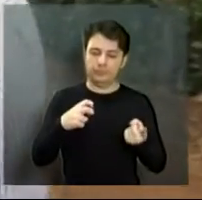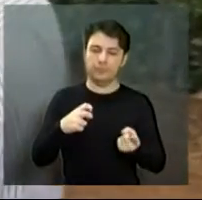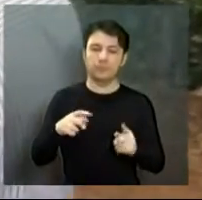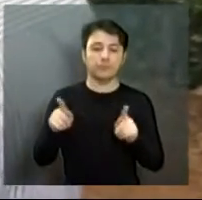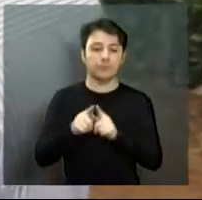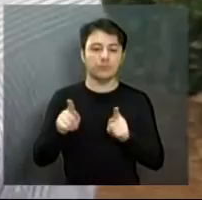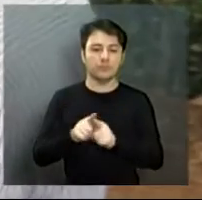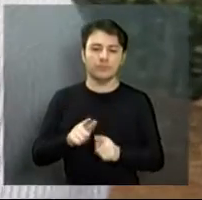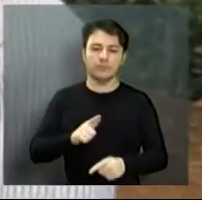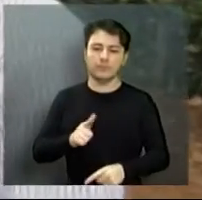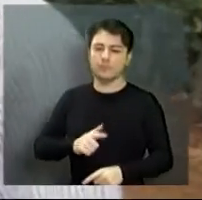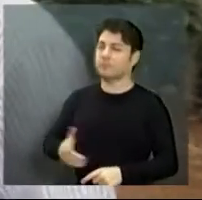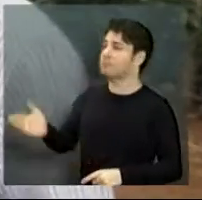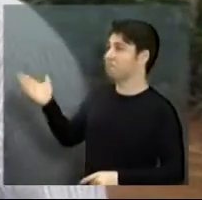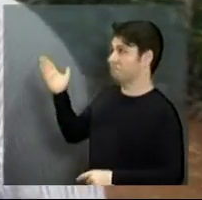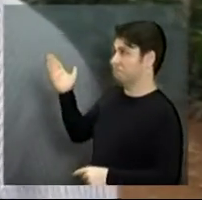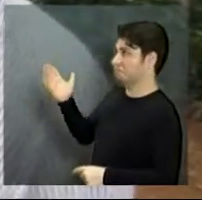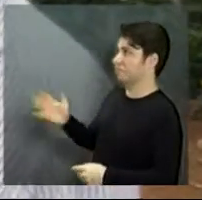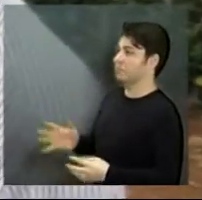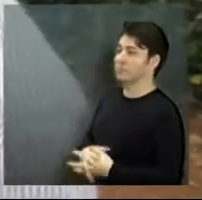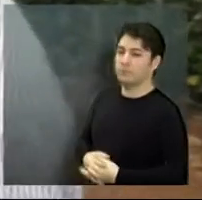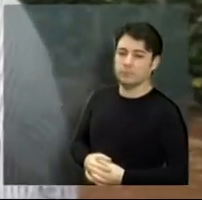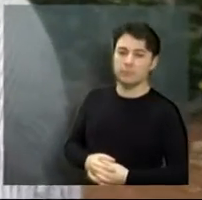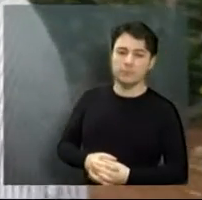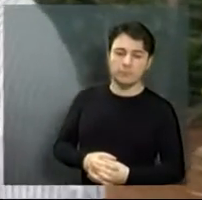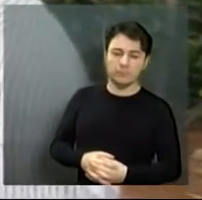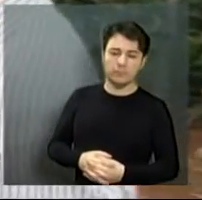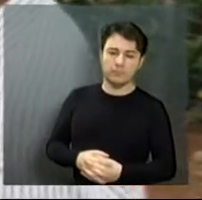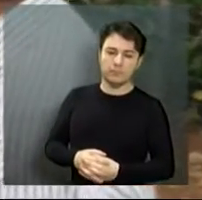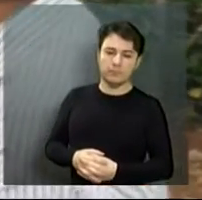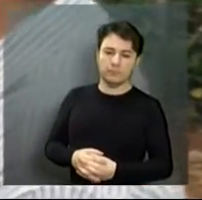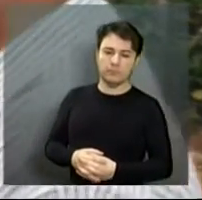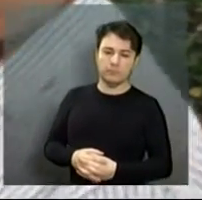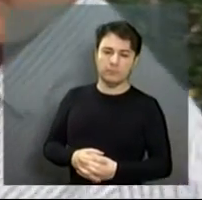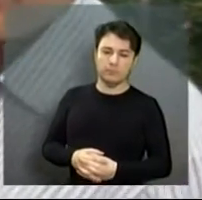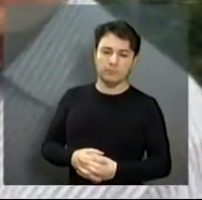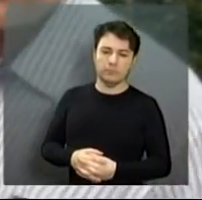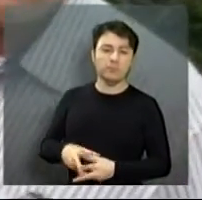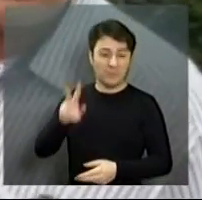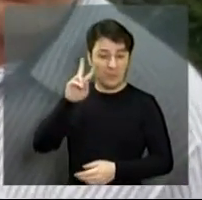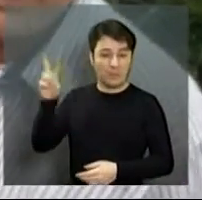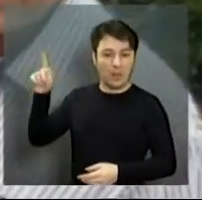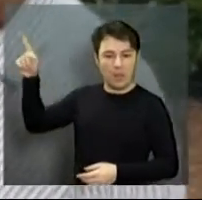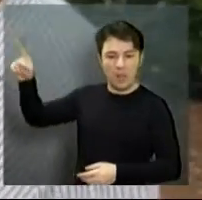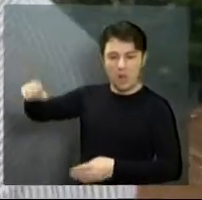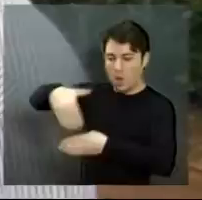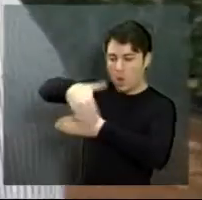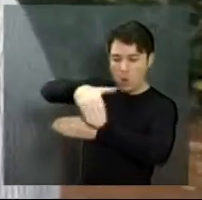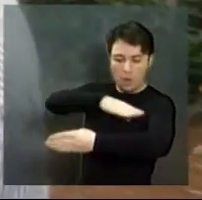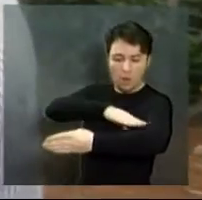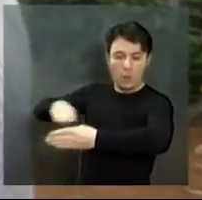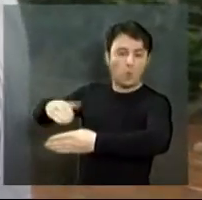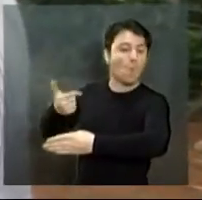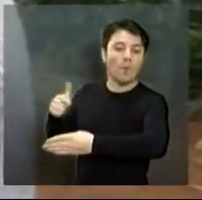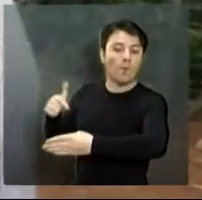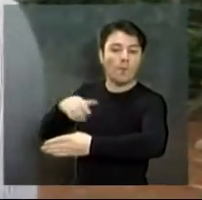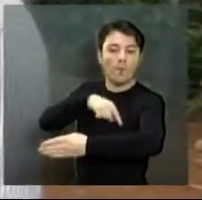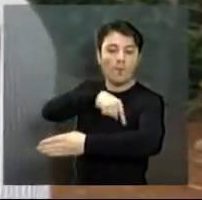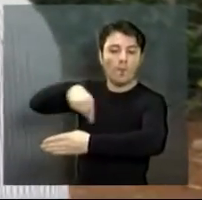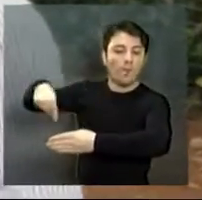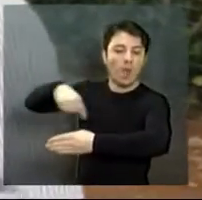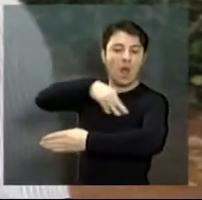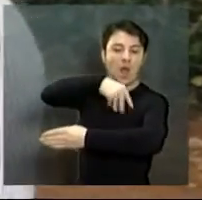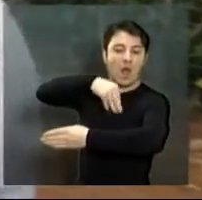aqui também, no lado desse terreno aqui que pertence à União também, vocês veem que não tem calçamento, não tem nada aqui.